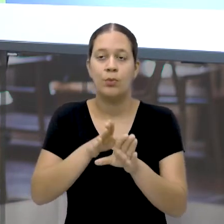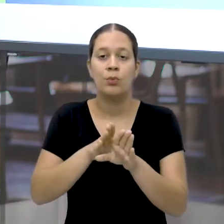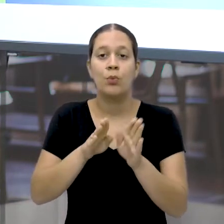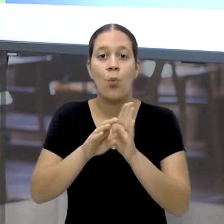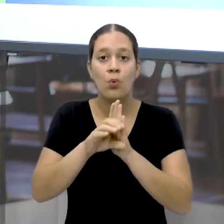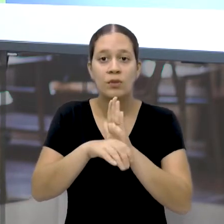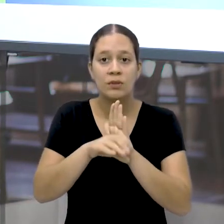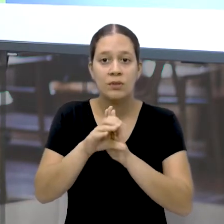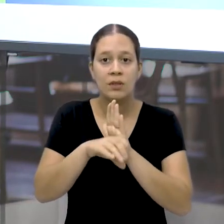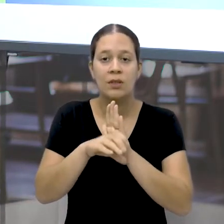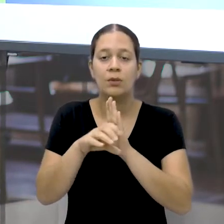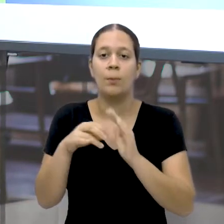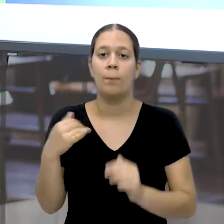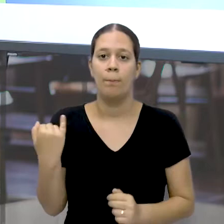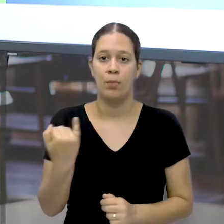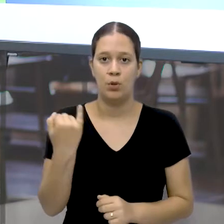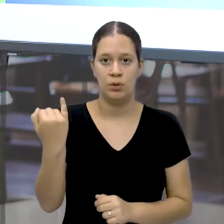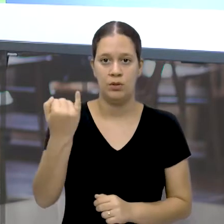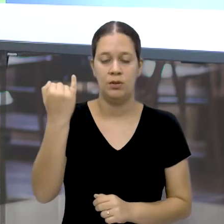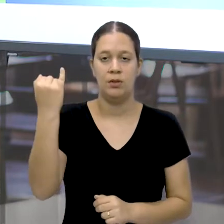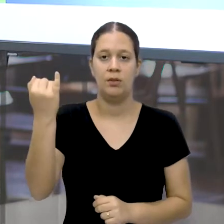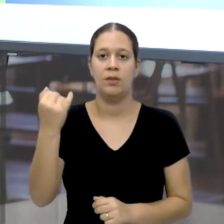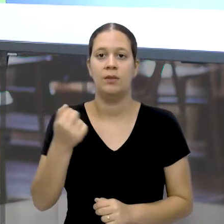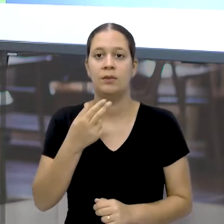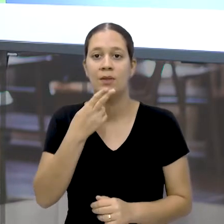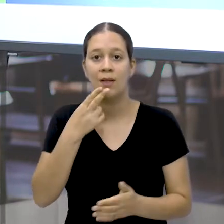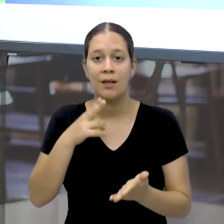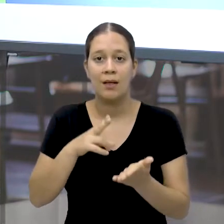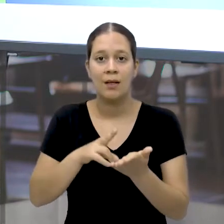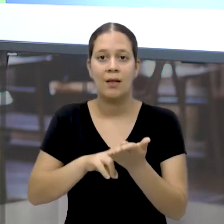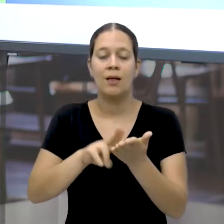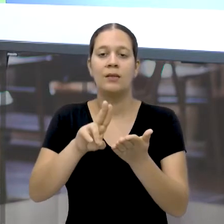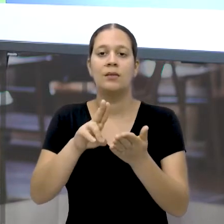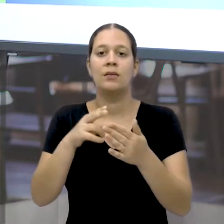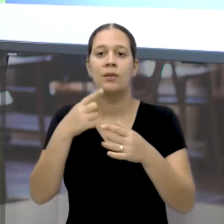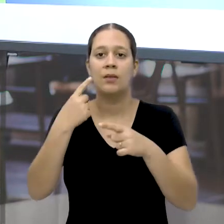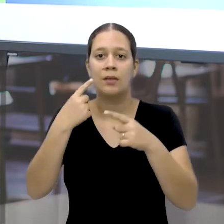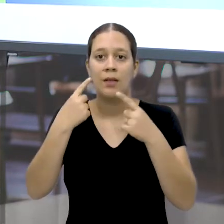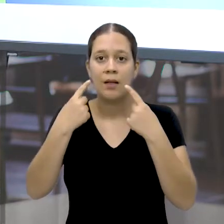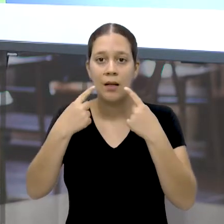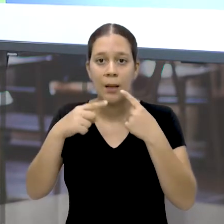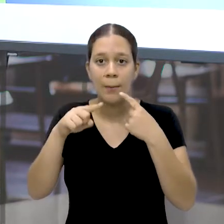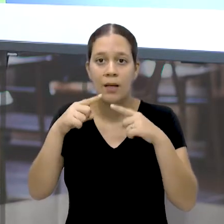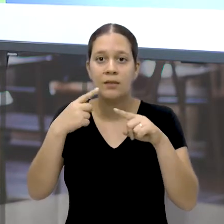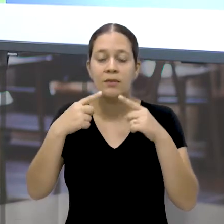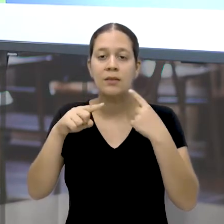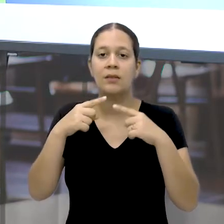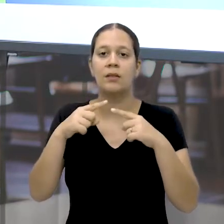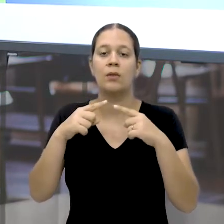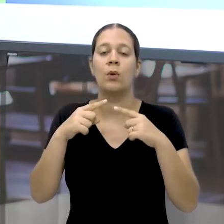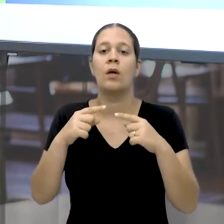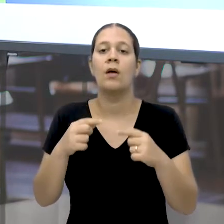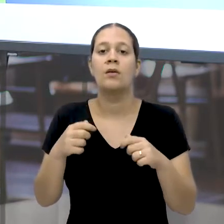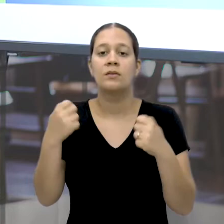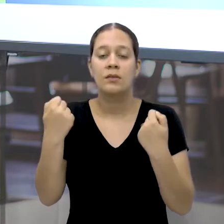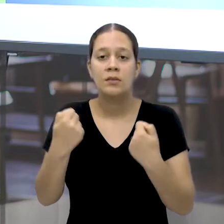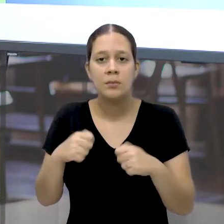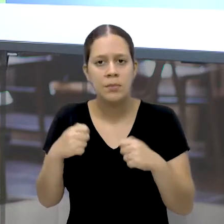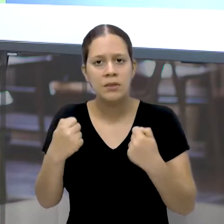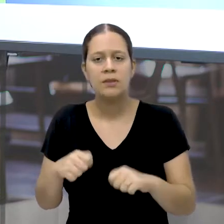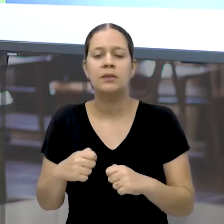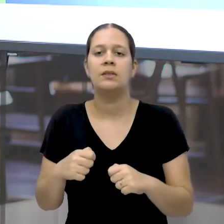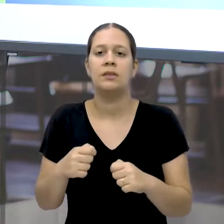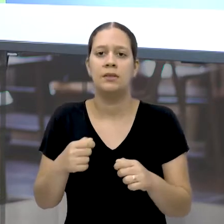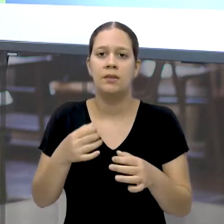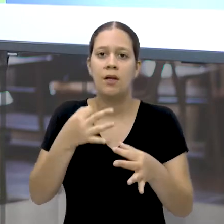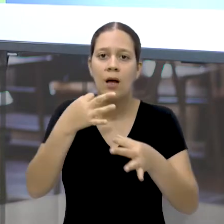Que vocês não devem esquecer Na carta de reclamação Vocês devem argumentar E contra-argumentar Como assim, professora?